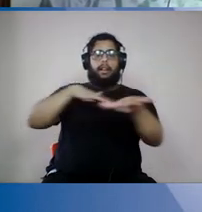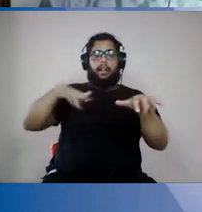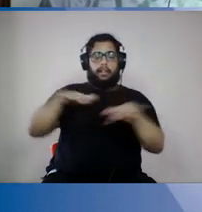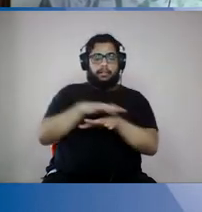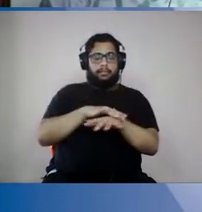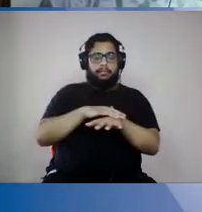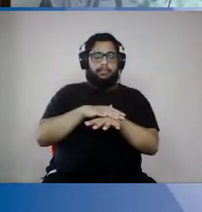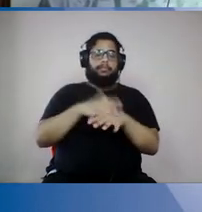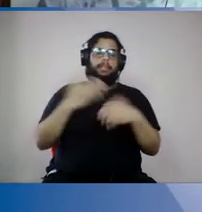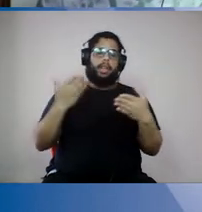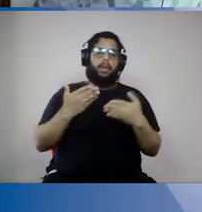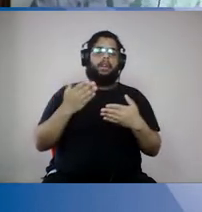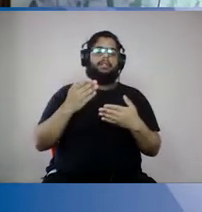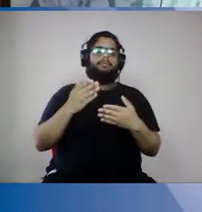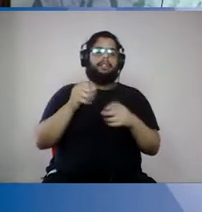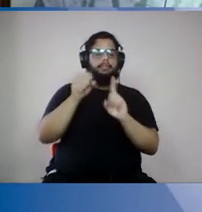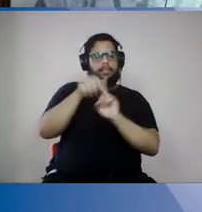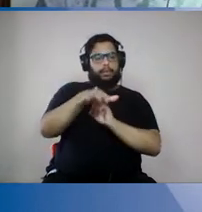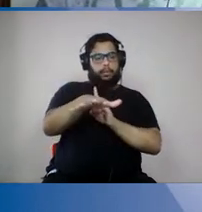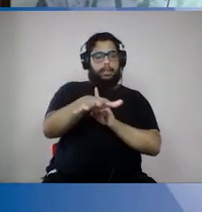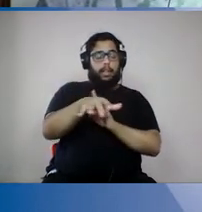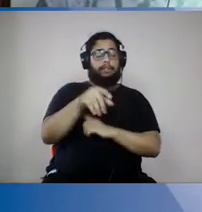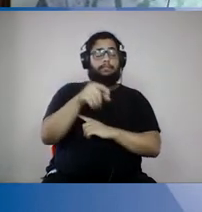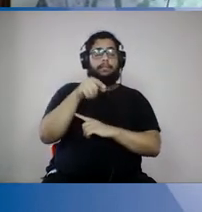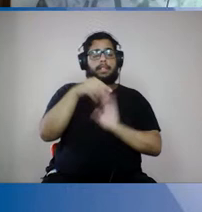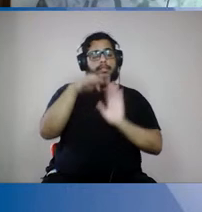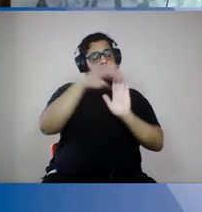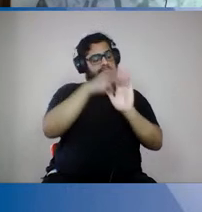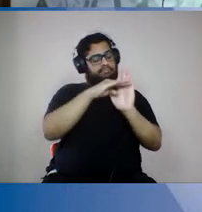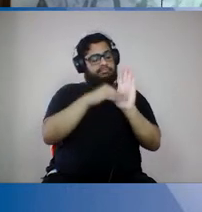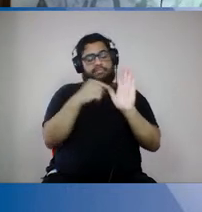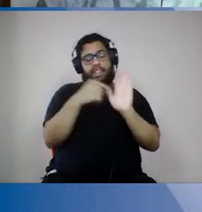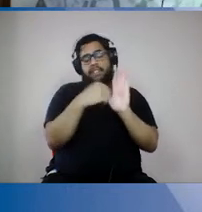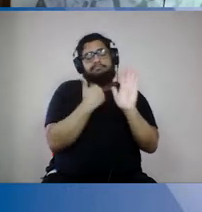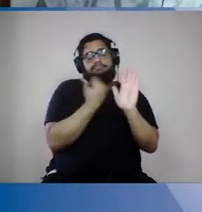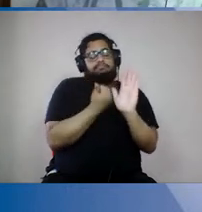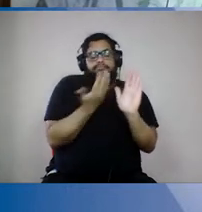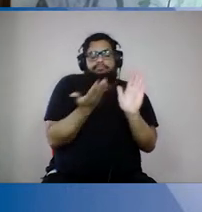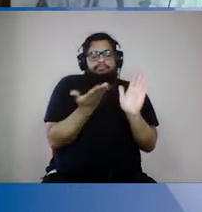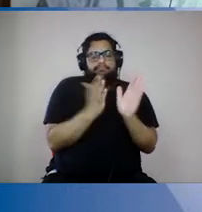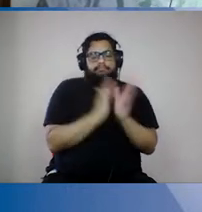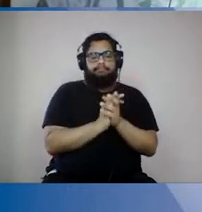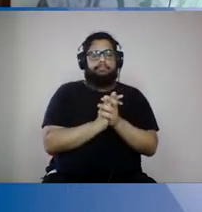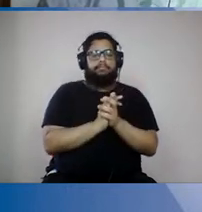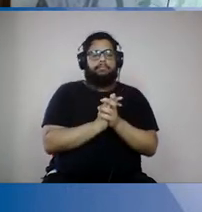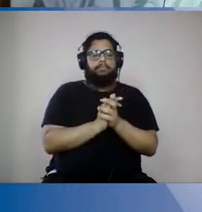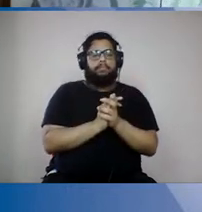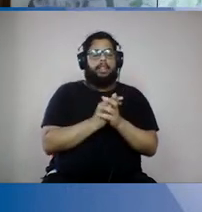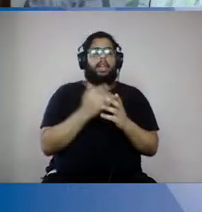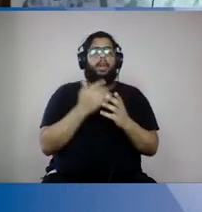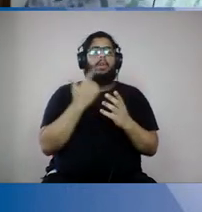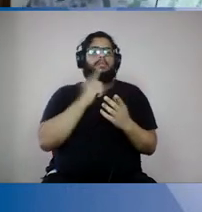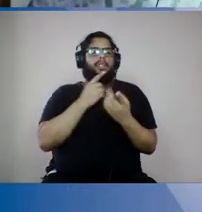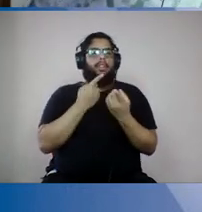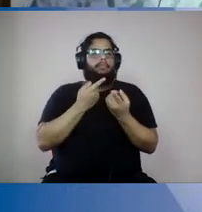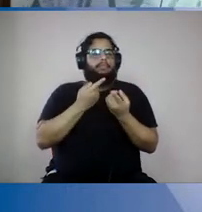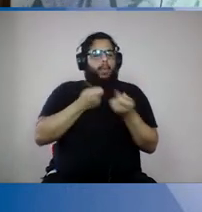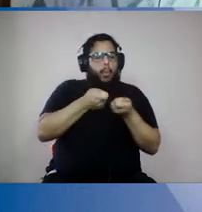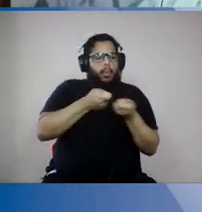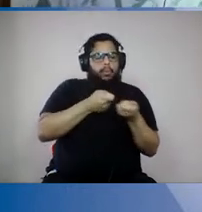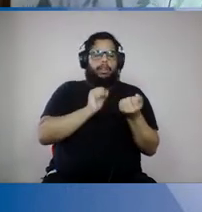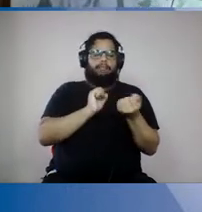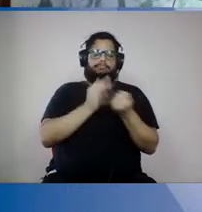na transmissão comunitária do caso do vírus, essas medidas aqui têm pouca eficiência em conseguir controlar a pandemia.